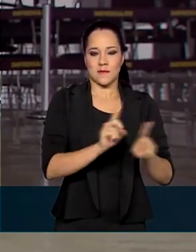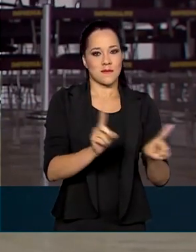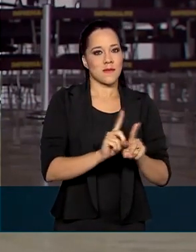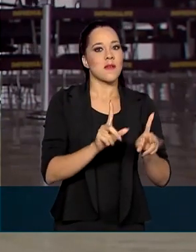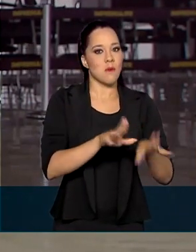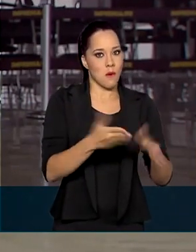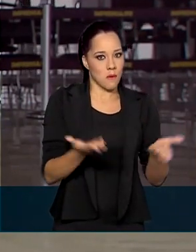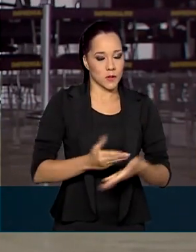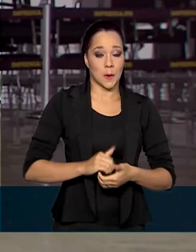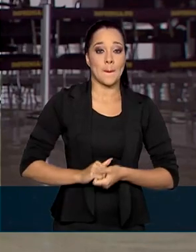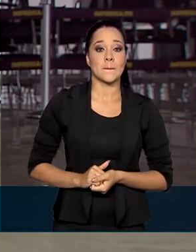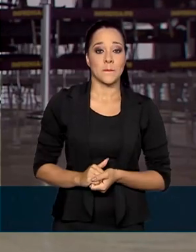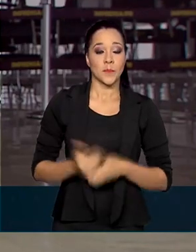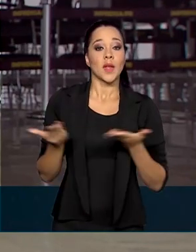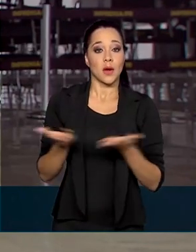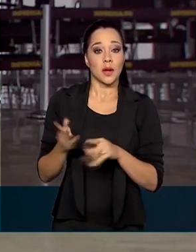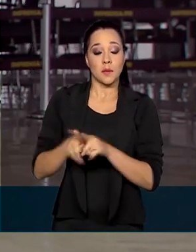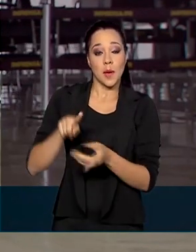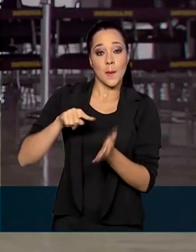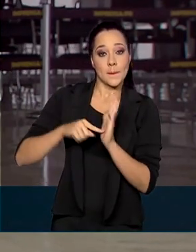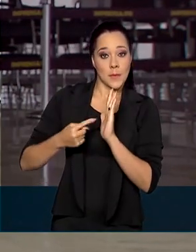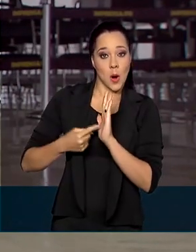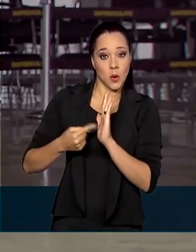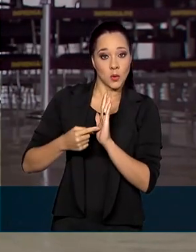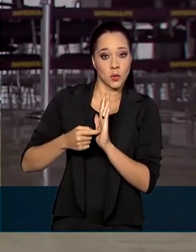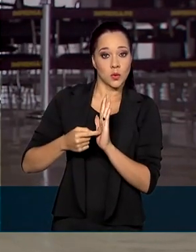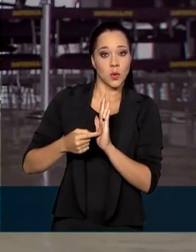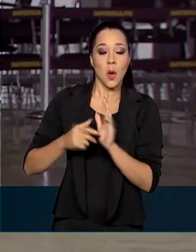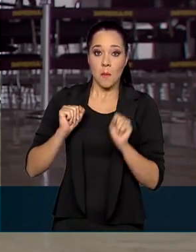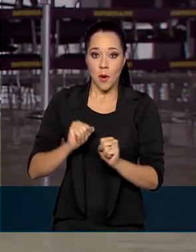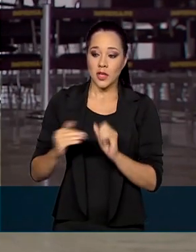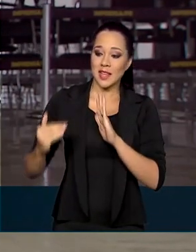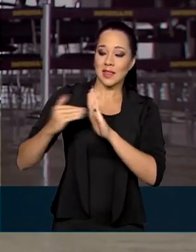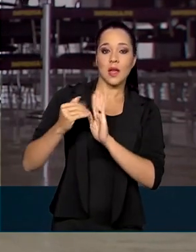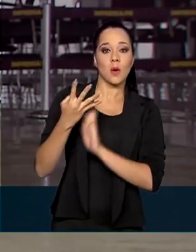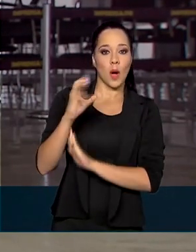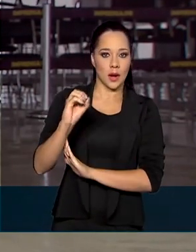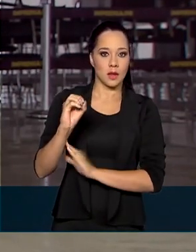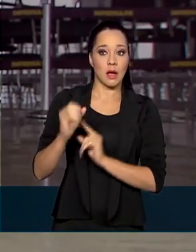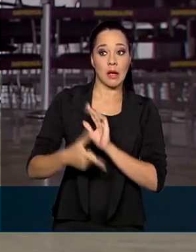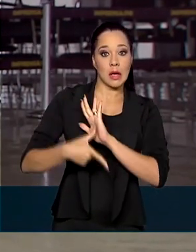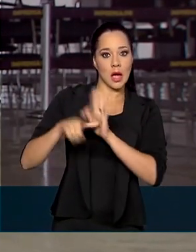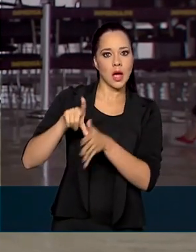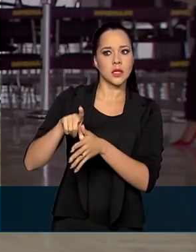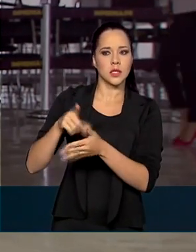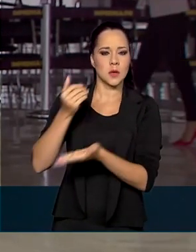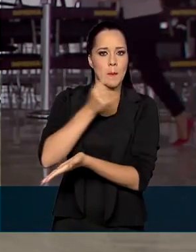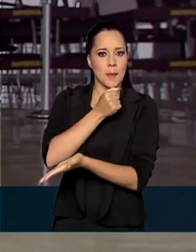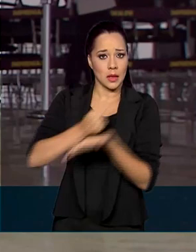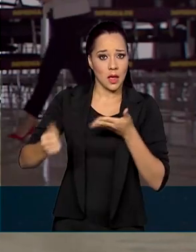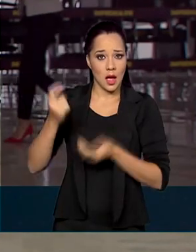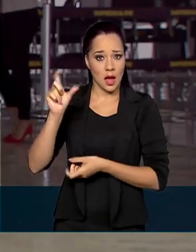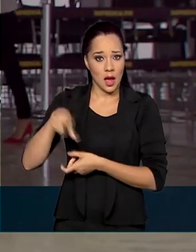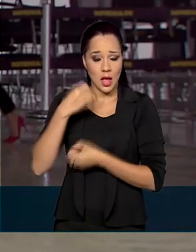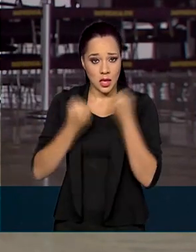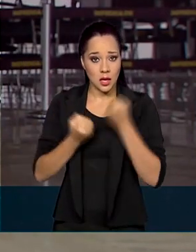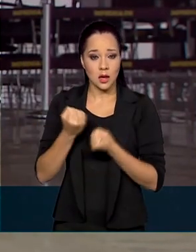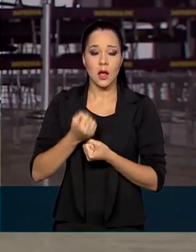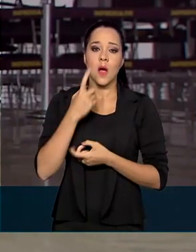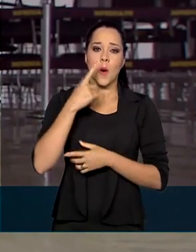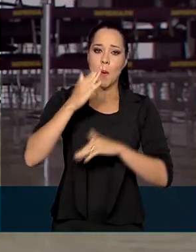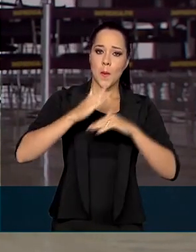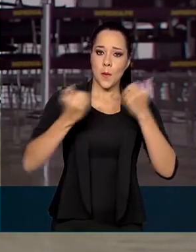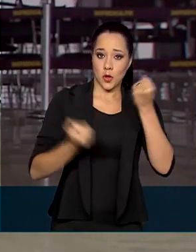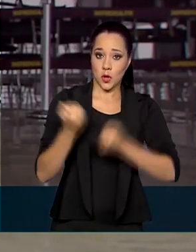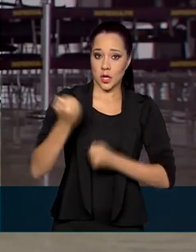Fora isso, agora a pontuação da carteira pode chegar a 40. E antes da suspensão, os motoristas profissionais poderão